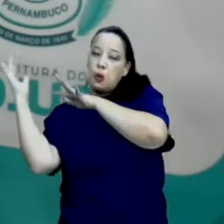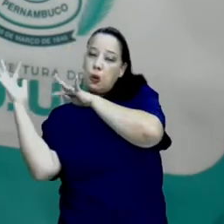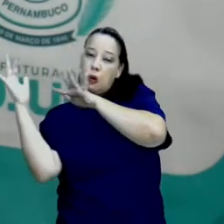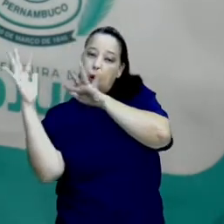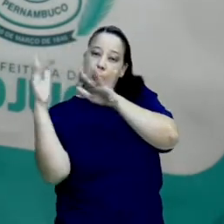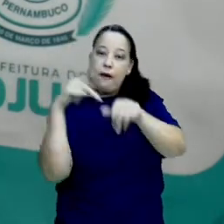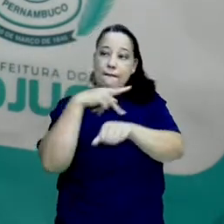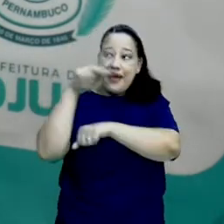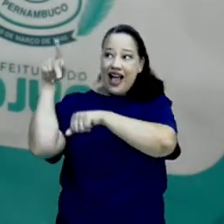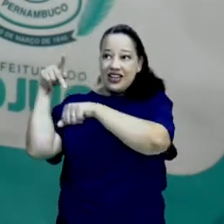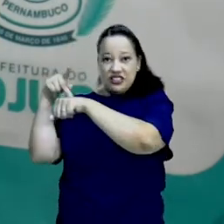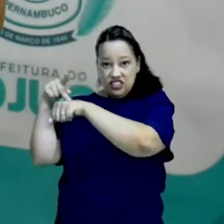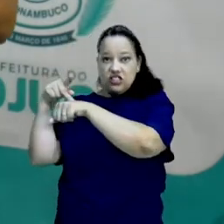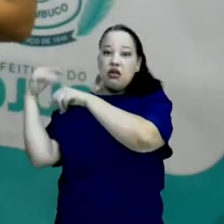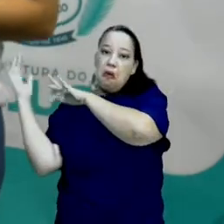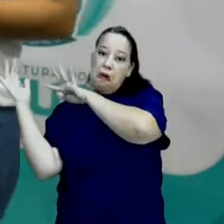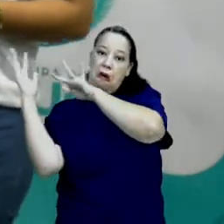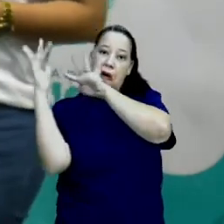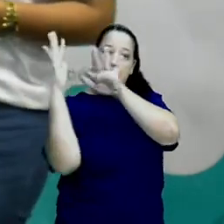lugares.